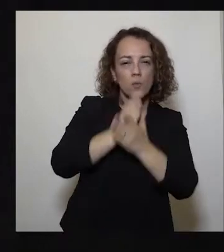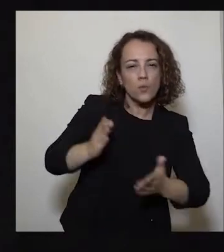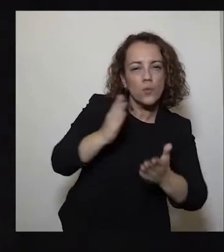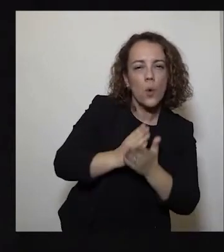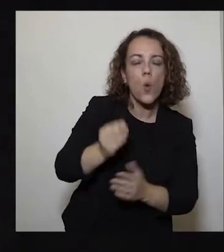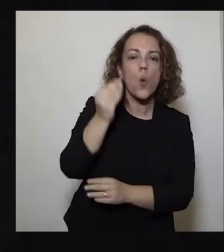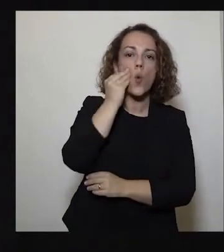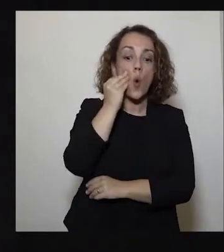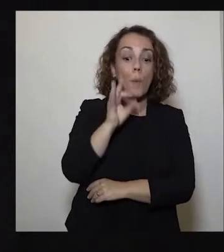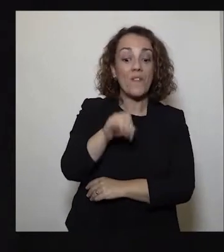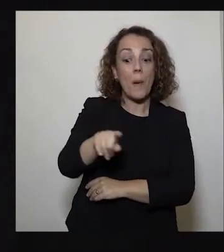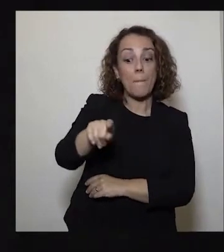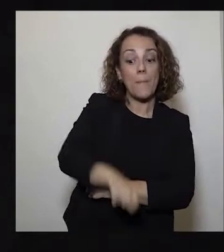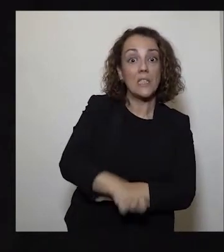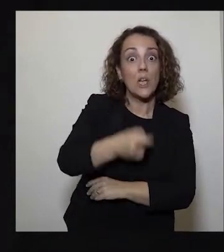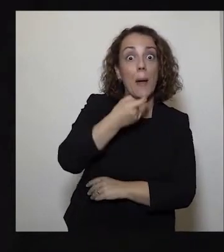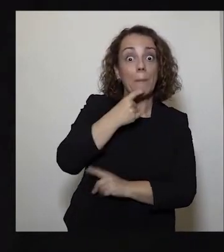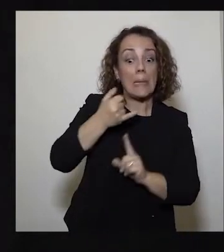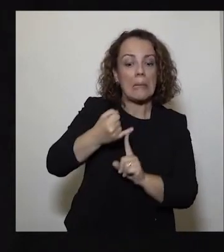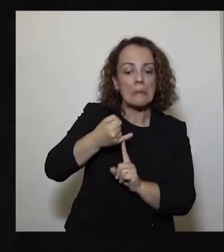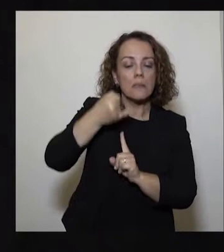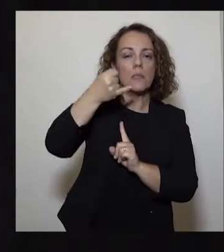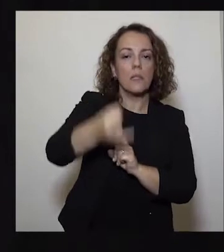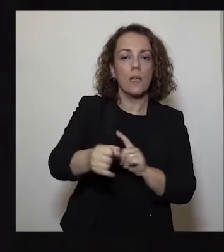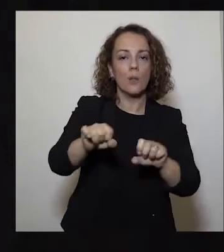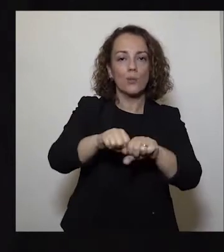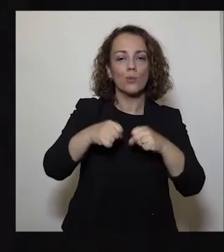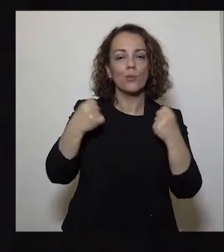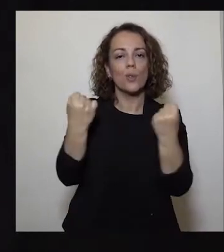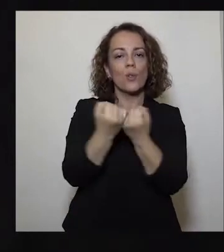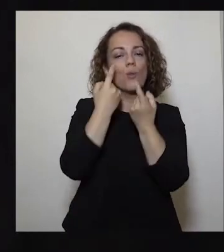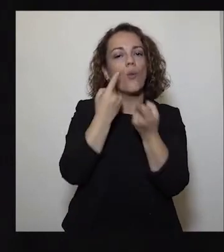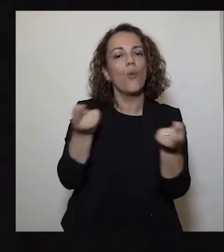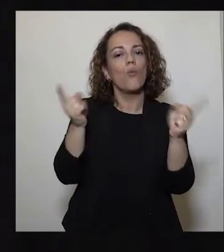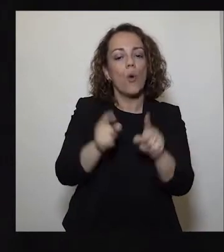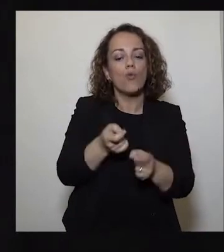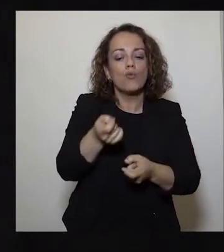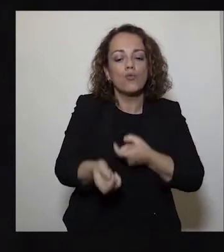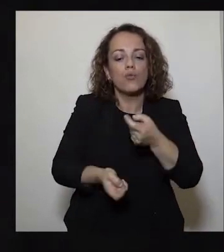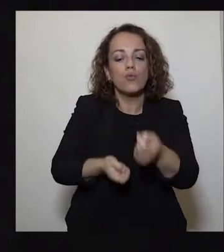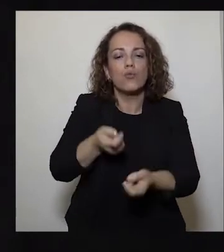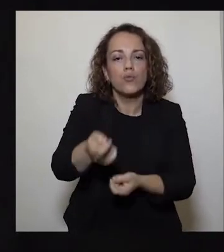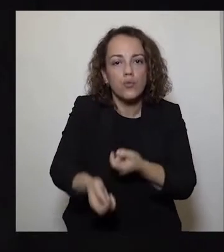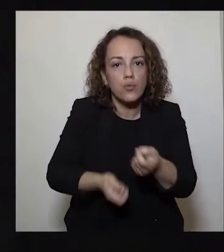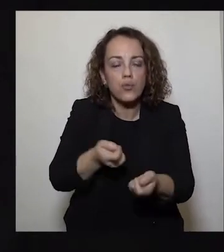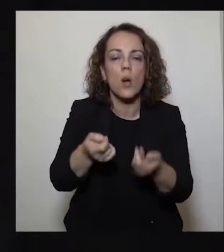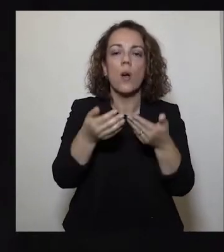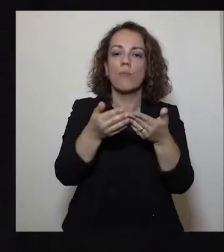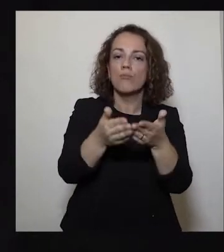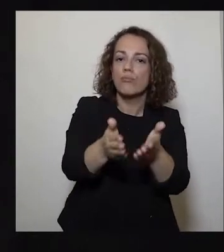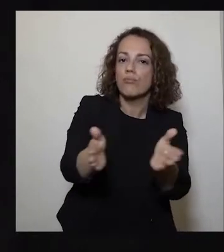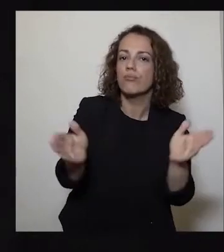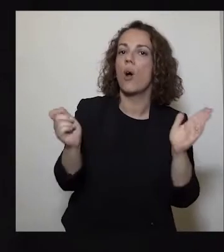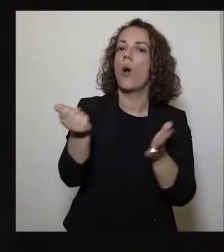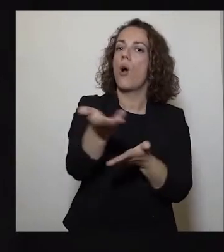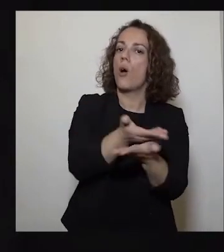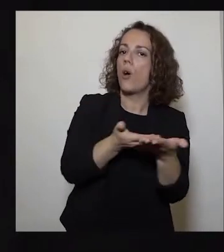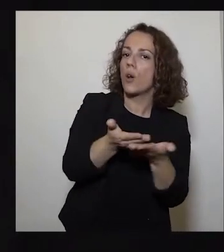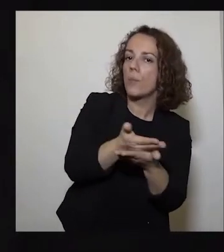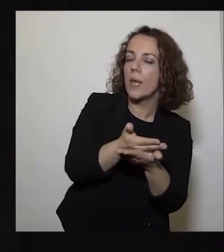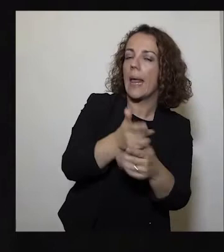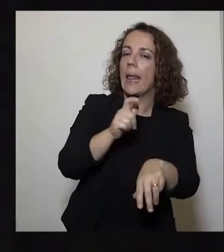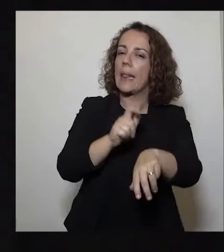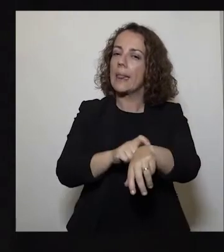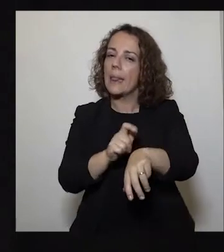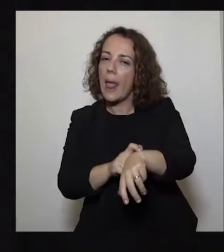a abertura gradual da sociedade e da economia, atendendo-a a tempo, a